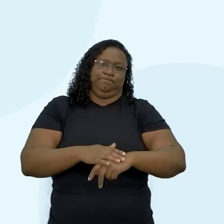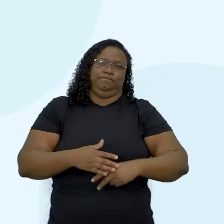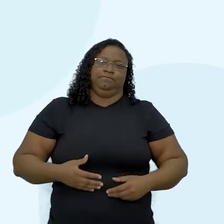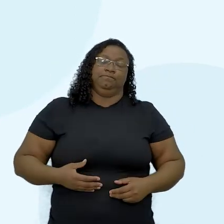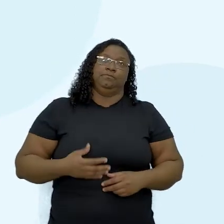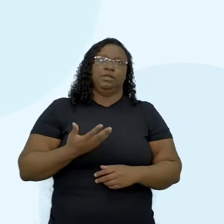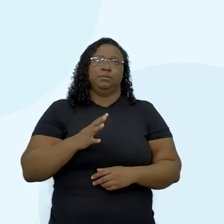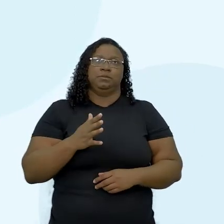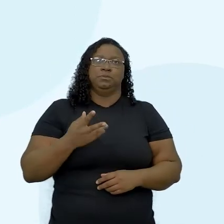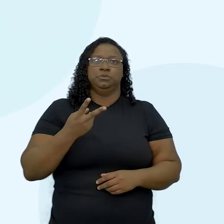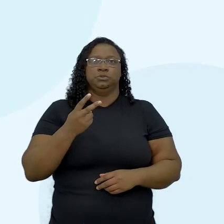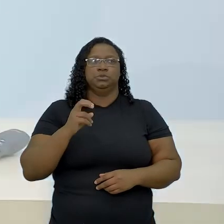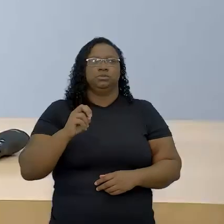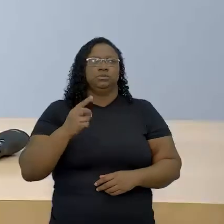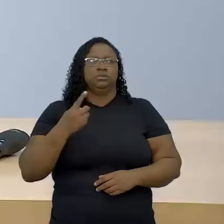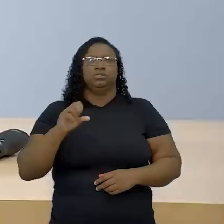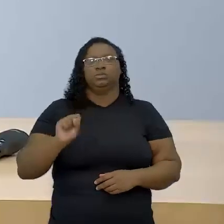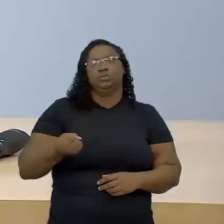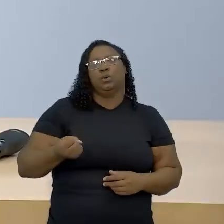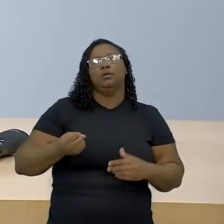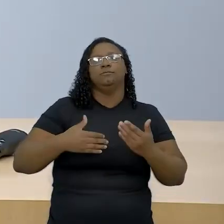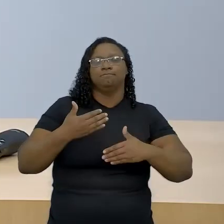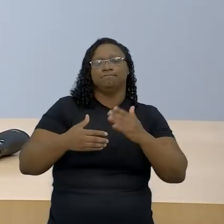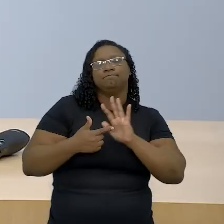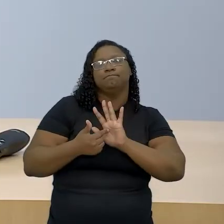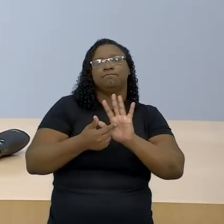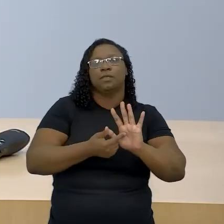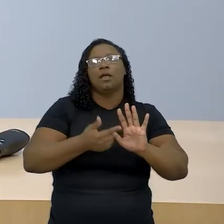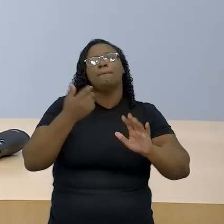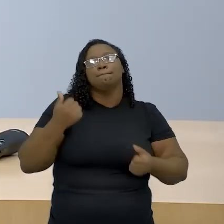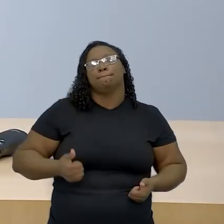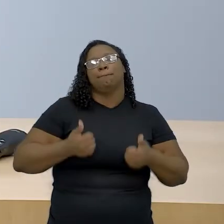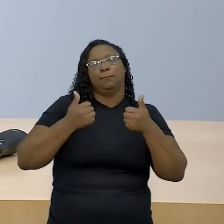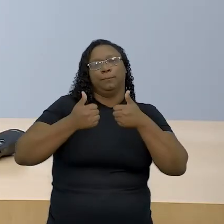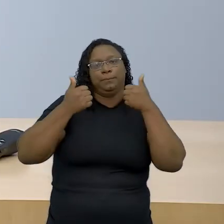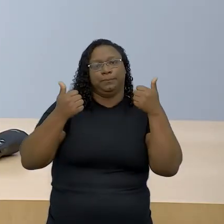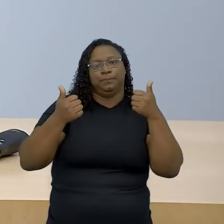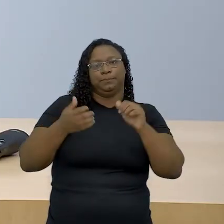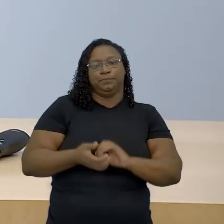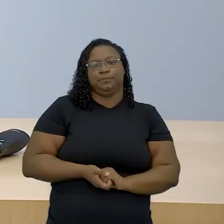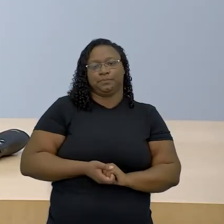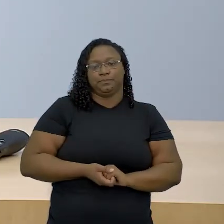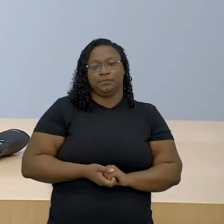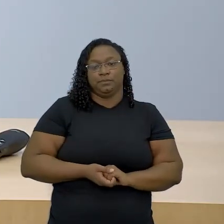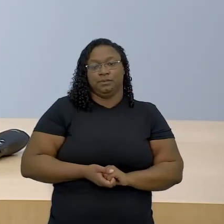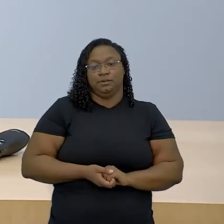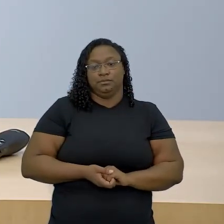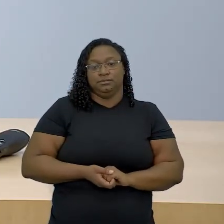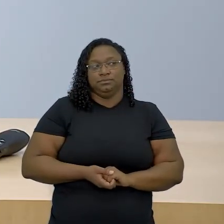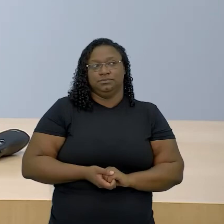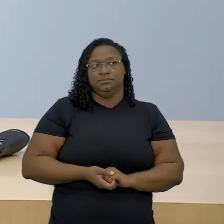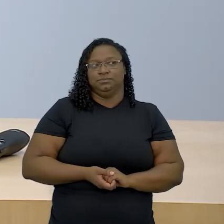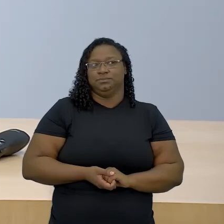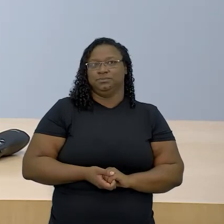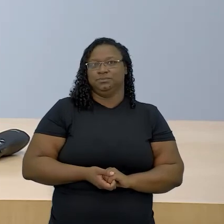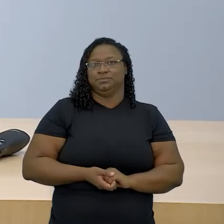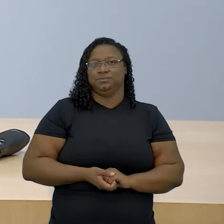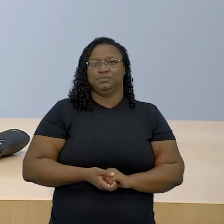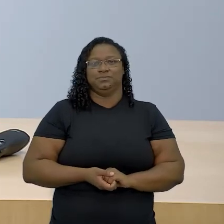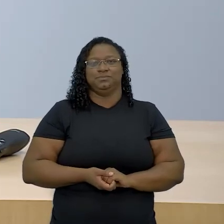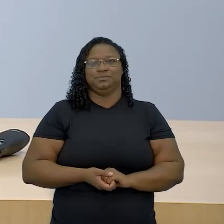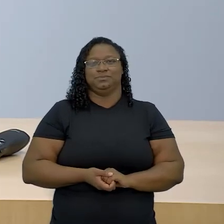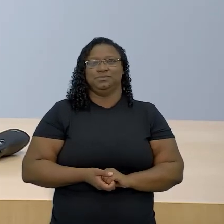maestria não a necropolítica, porque o filme não é